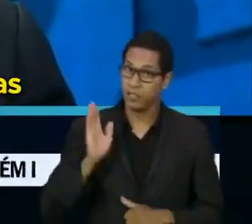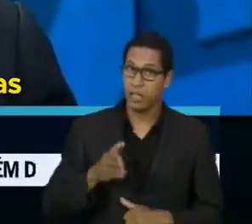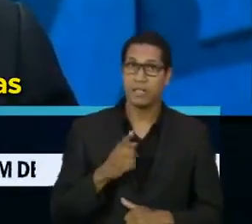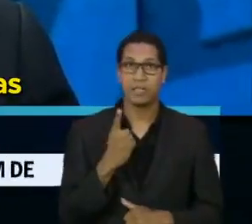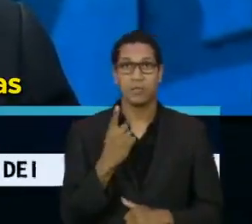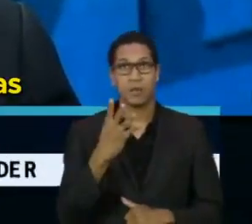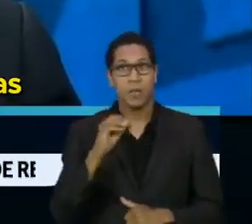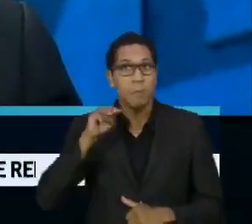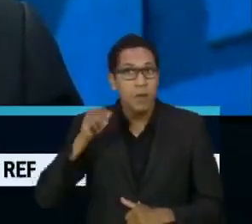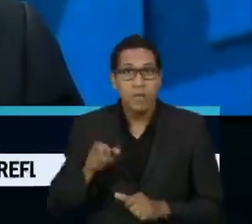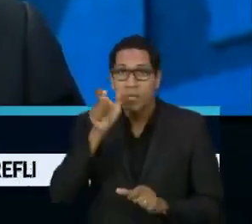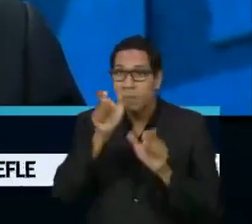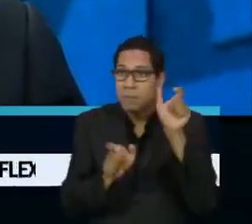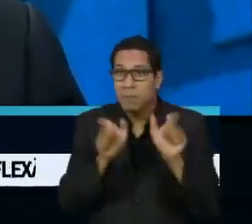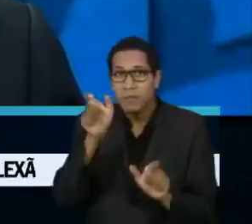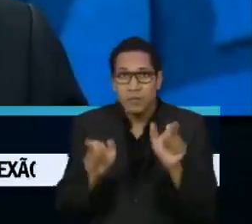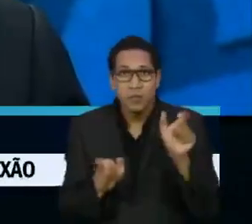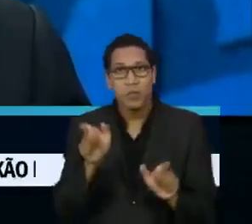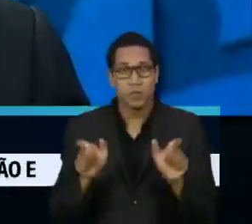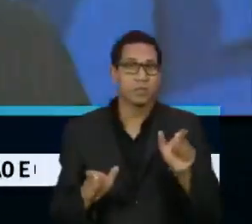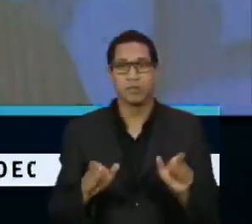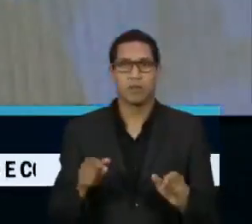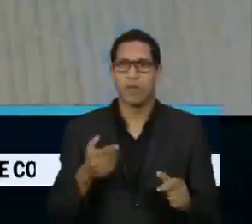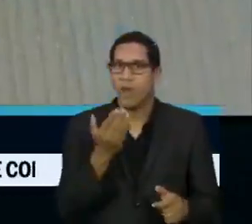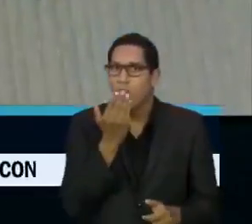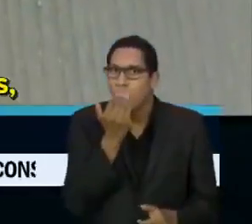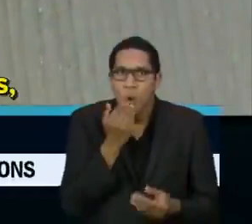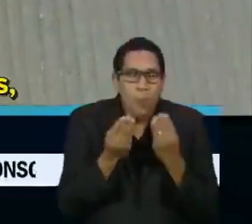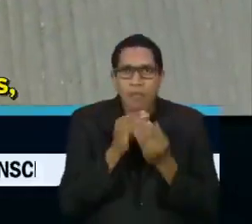140 milhões de pessoas incapazes de acessar a comida.